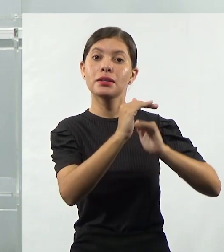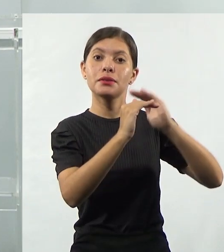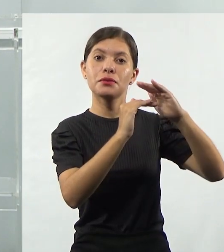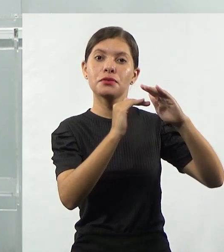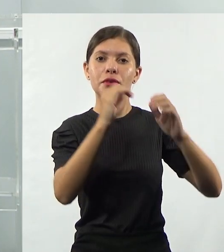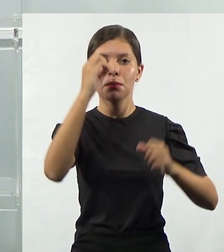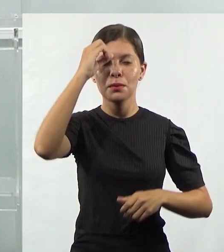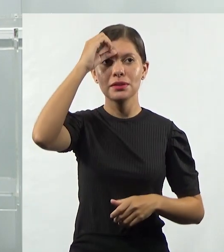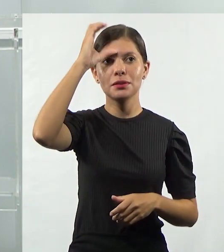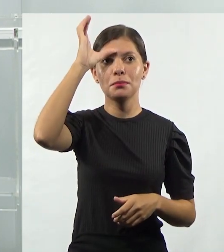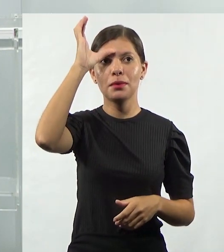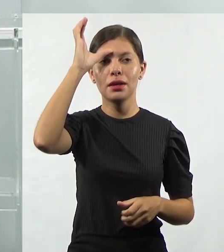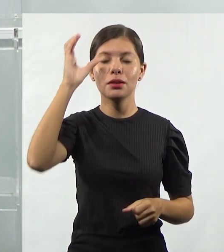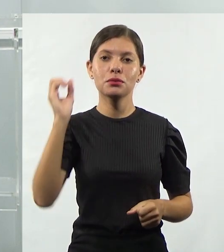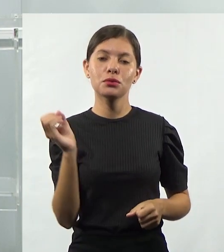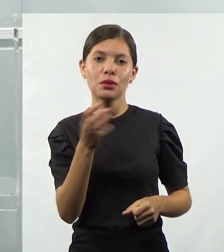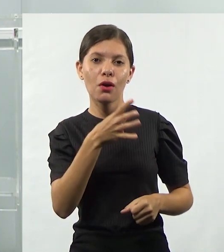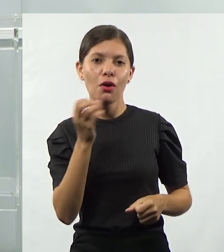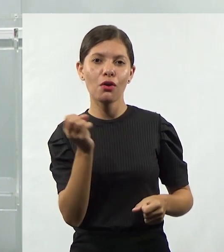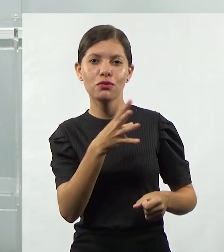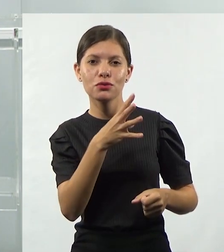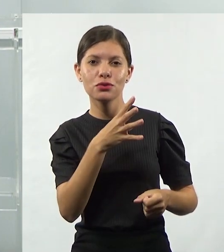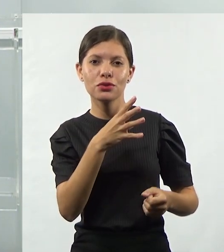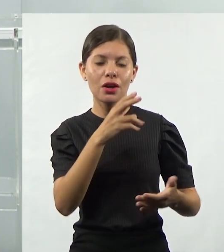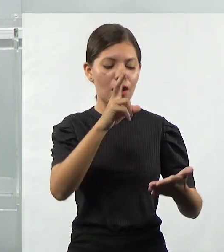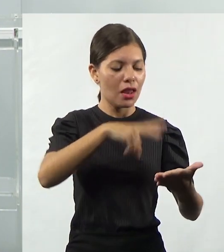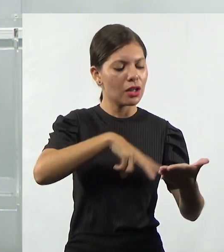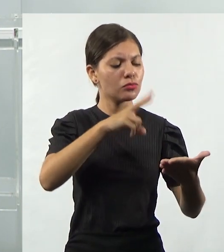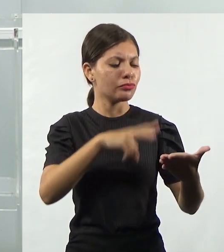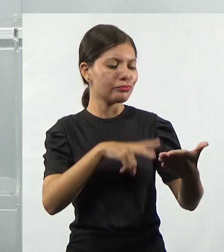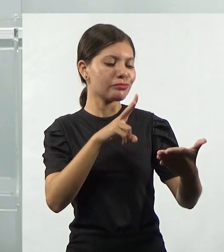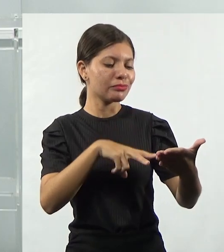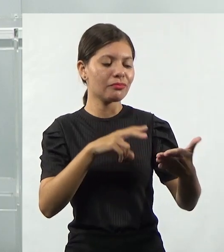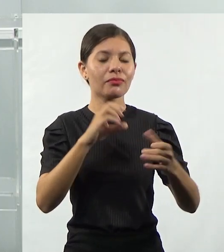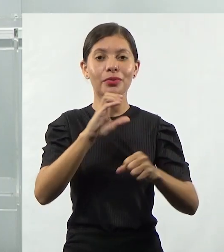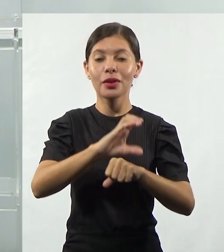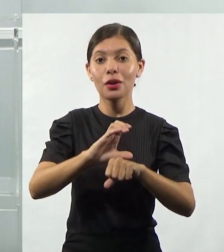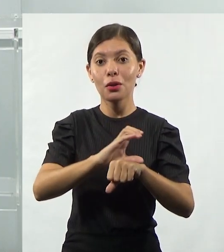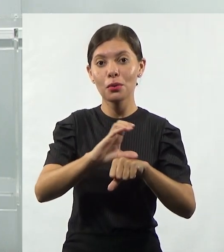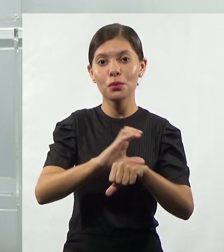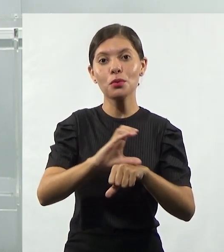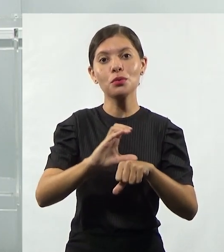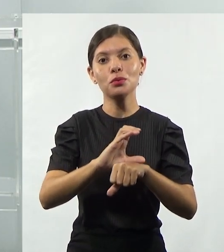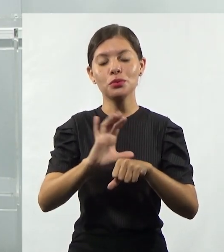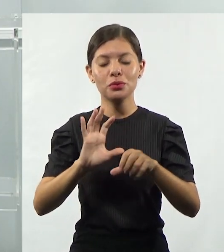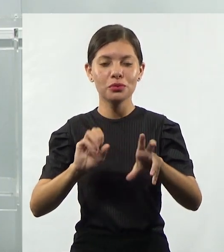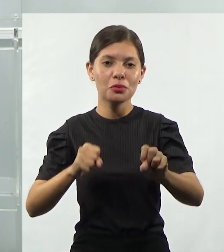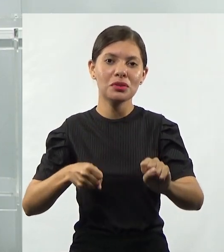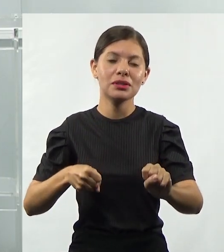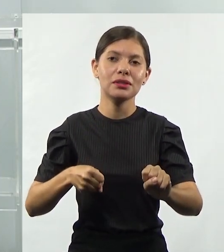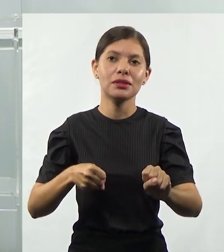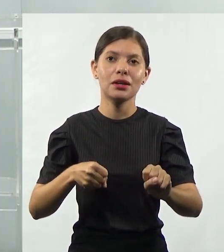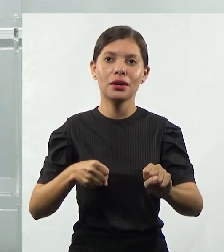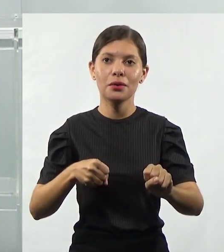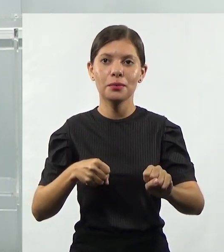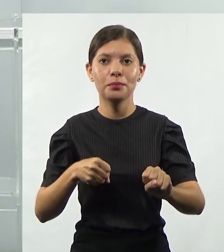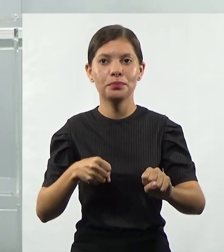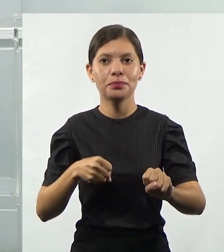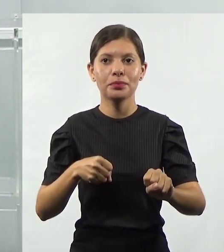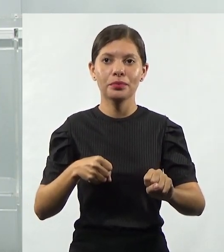Desenvolvendo novos conhecimentos, seja através da leitura, seja através de cursos, de formação